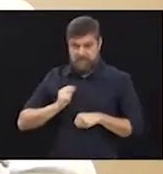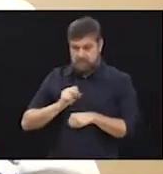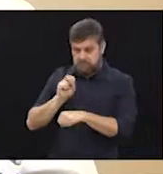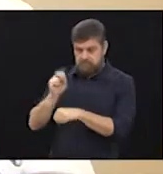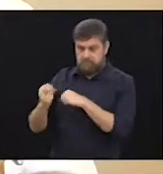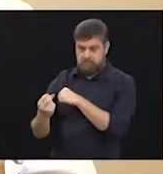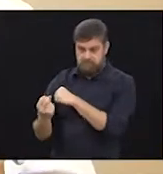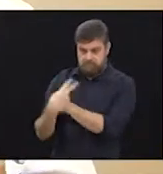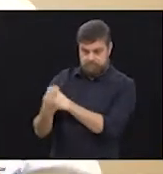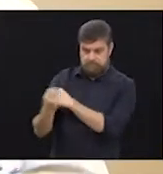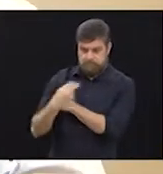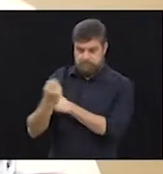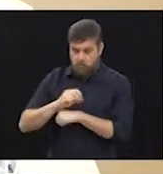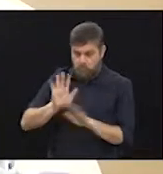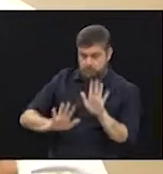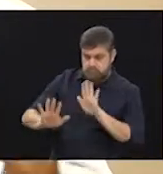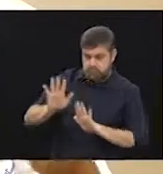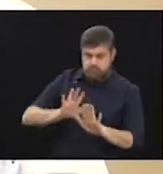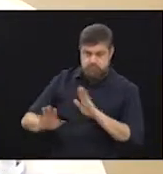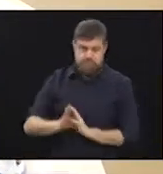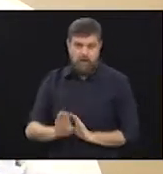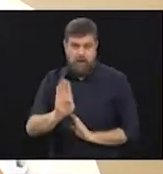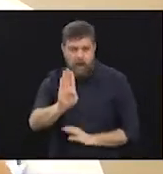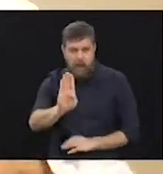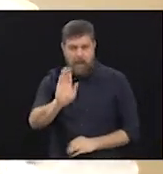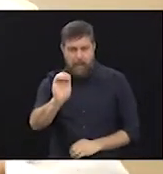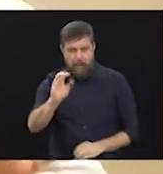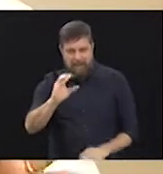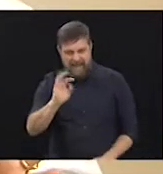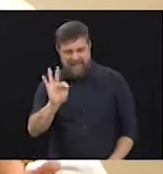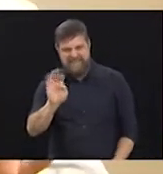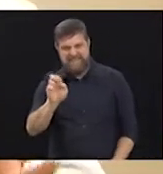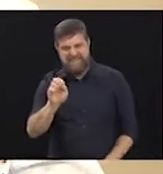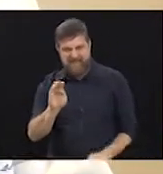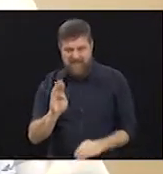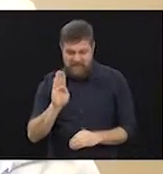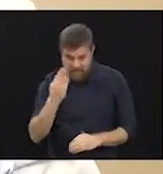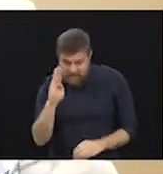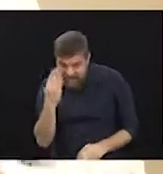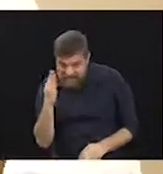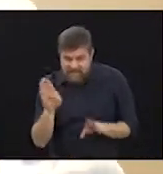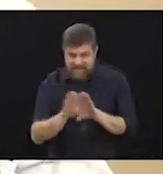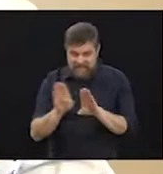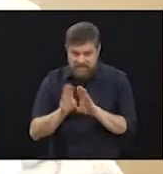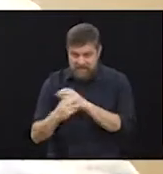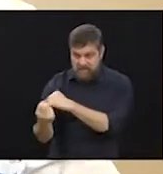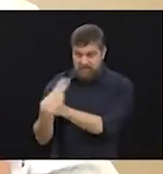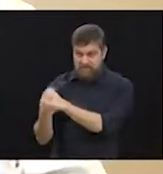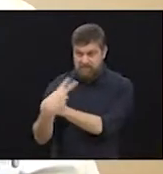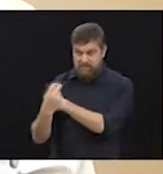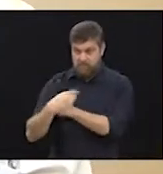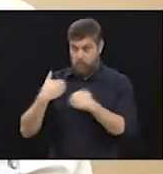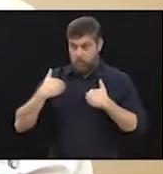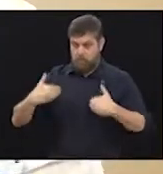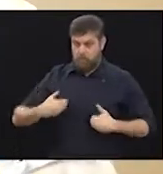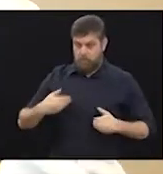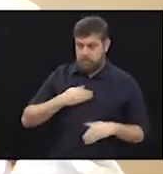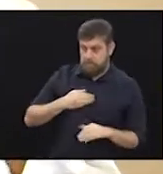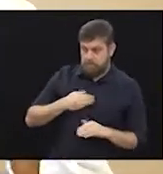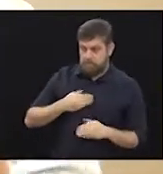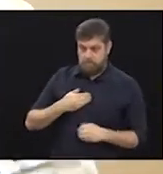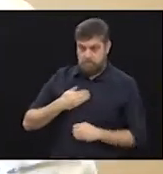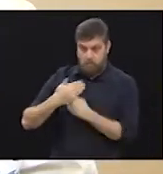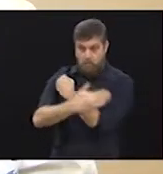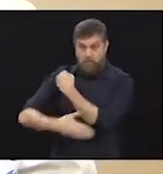micróbios, né? Podem ser bactérias, vírus, fumo. Então, eles estão lá de prontidão para defender a gente caso tenha algum agente